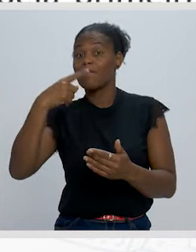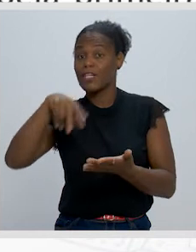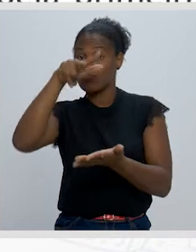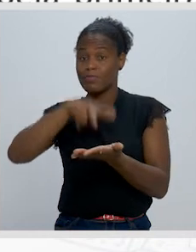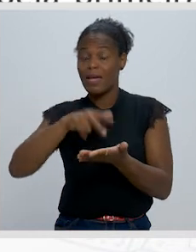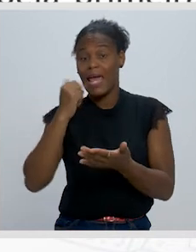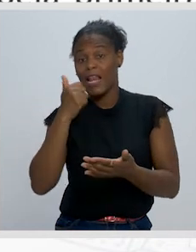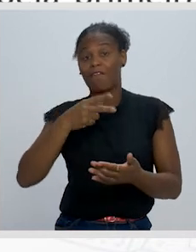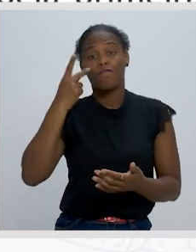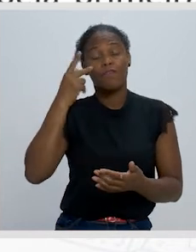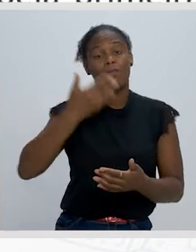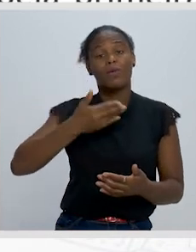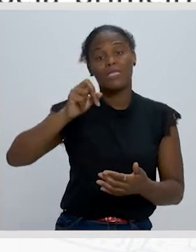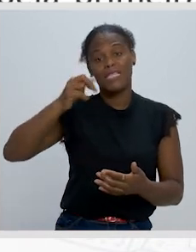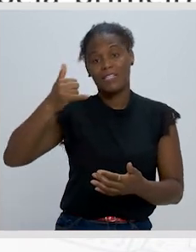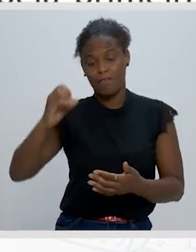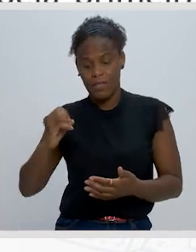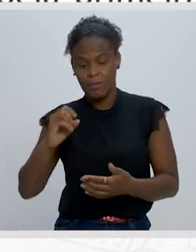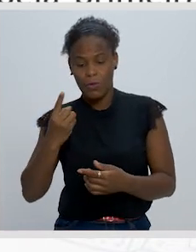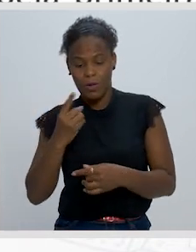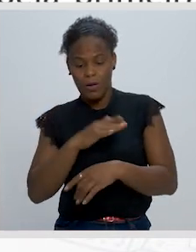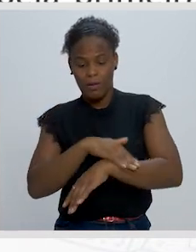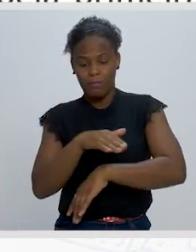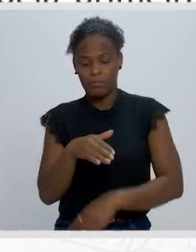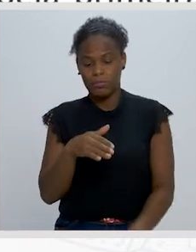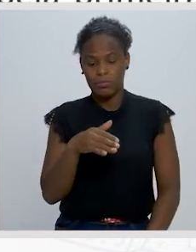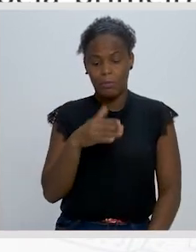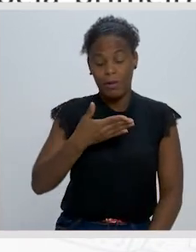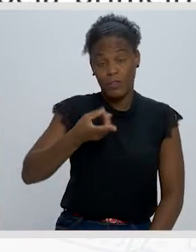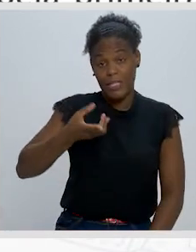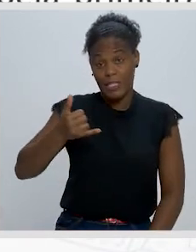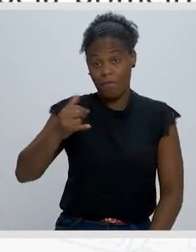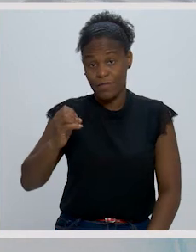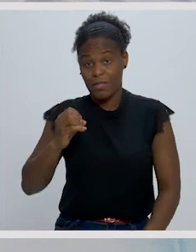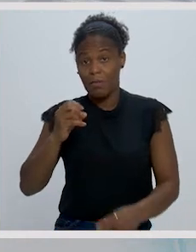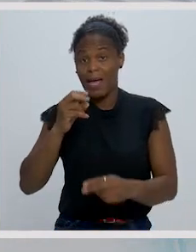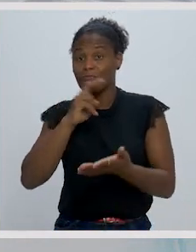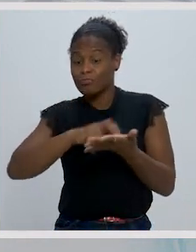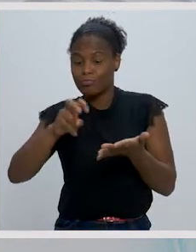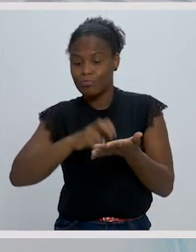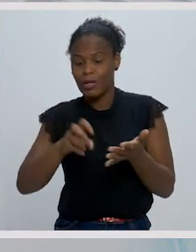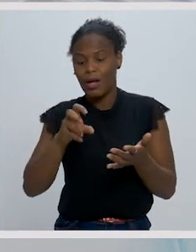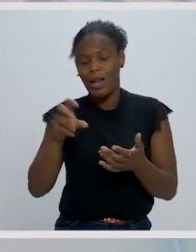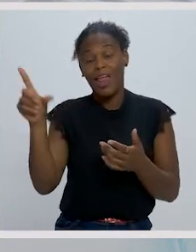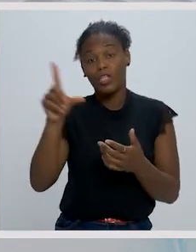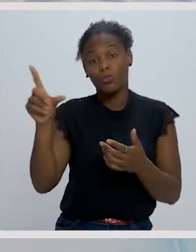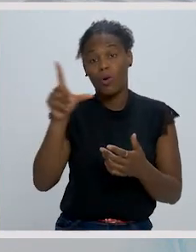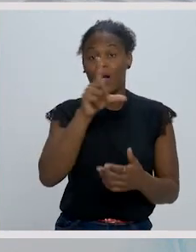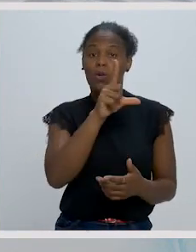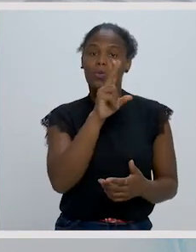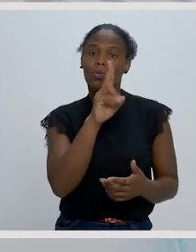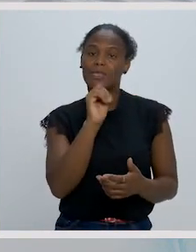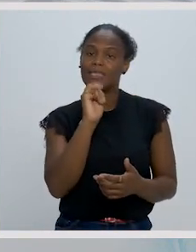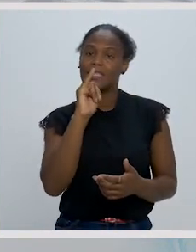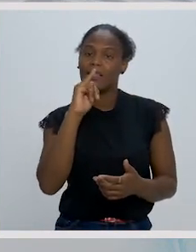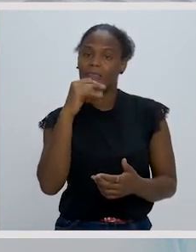em 1820 pelas edições Lusitânia em Lisboa. Aqui foram apontados alguns